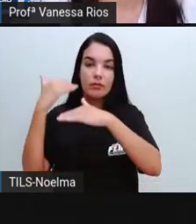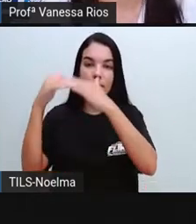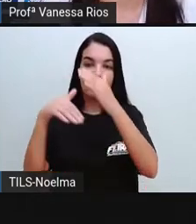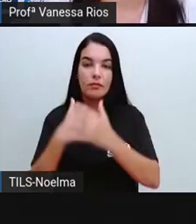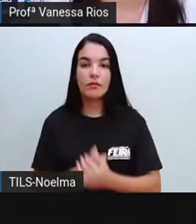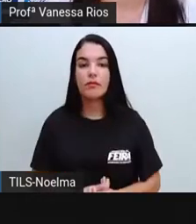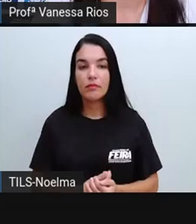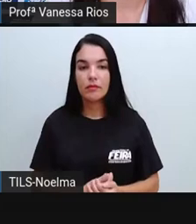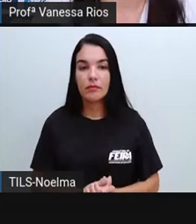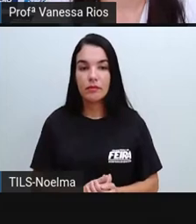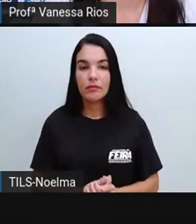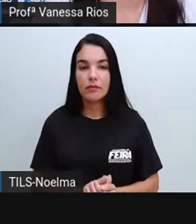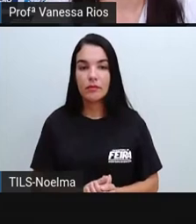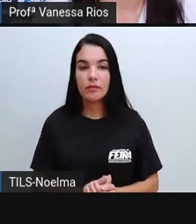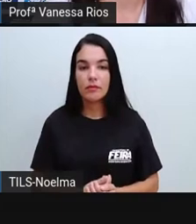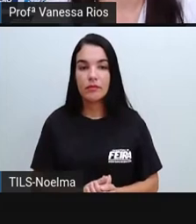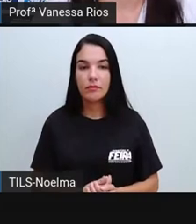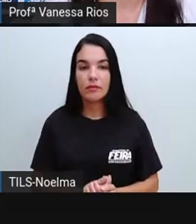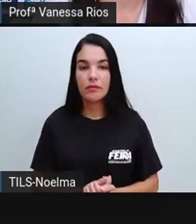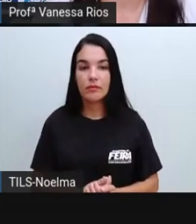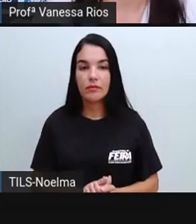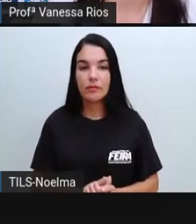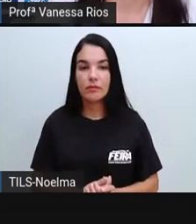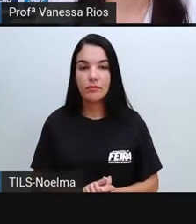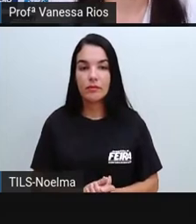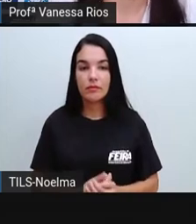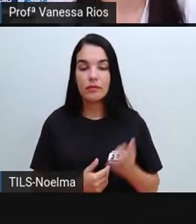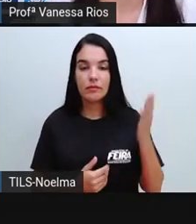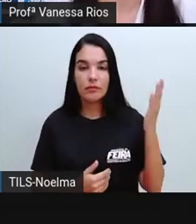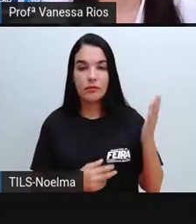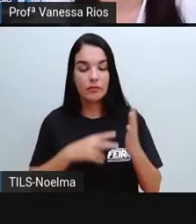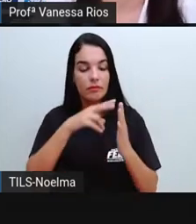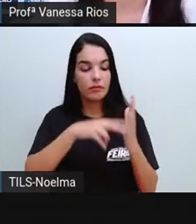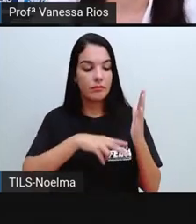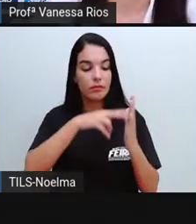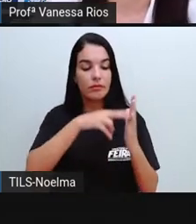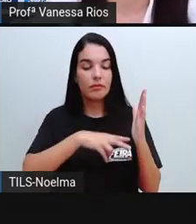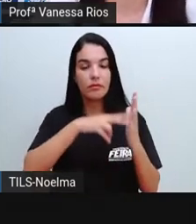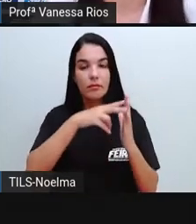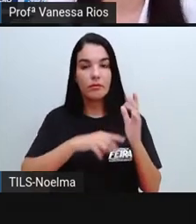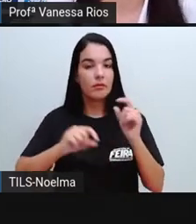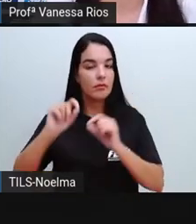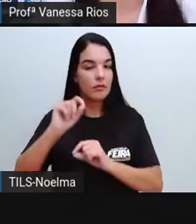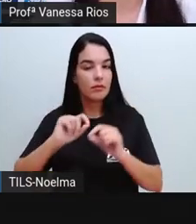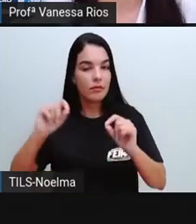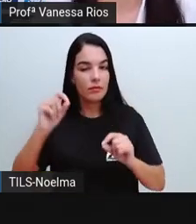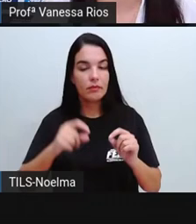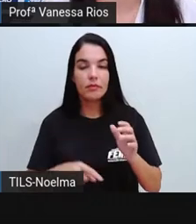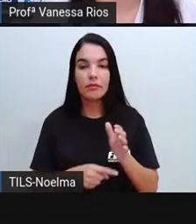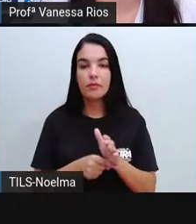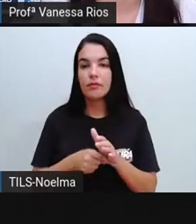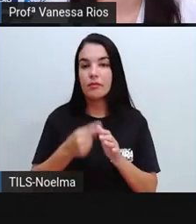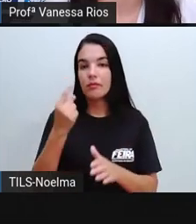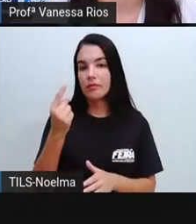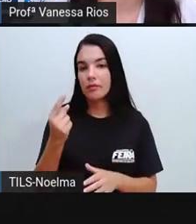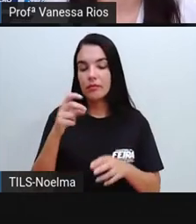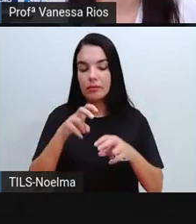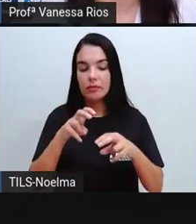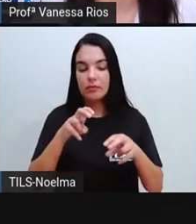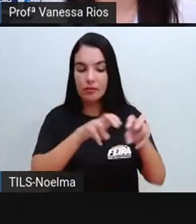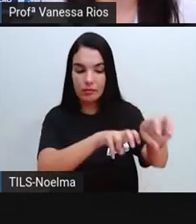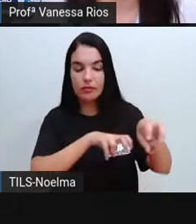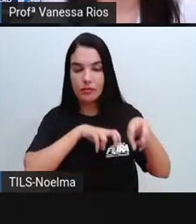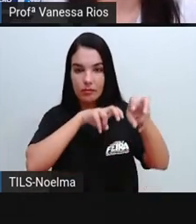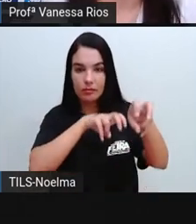trecho do livro que a prova vai trazer agora e que a gente vai realizar a leitura é justamente abordando sobre os primeiros agricultores e